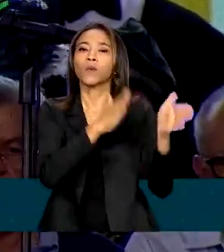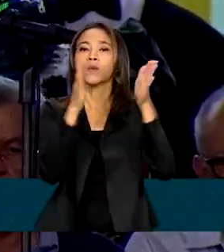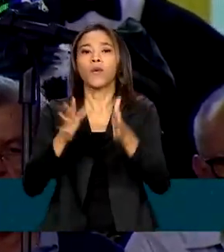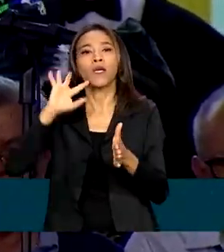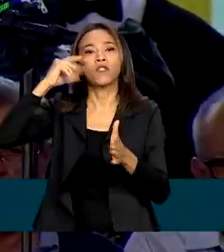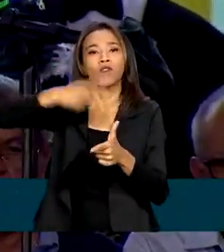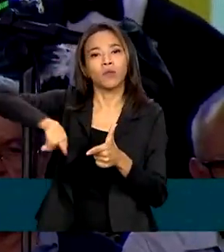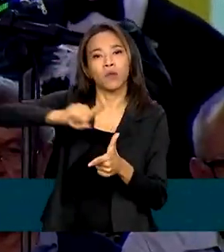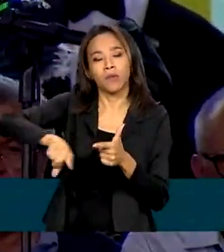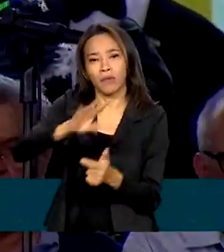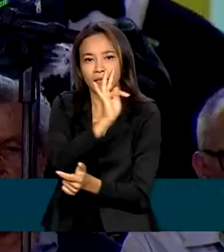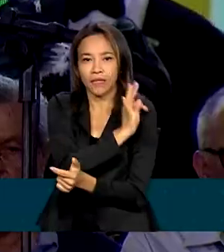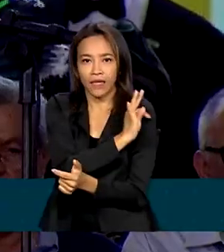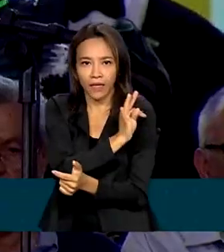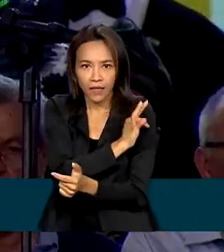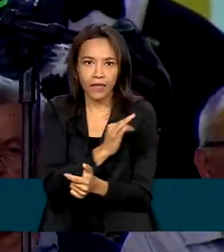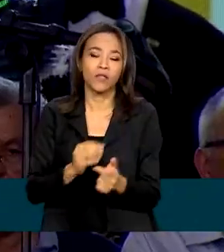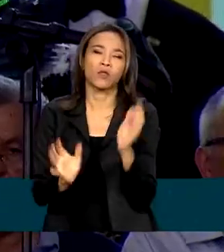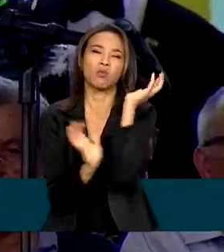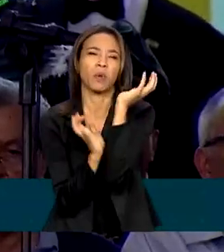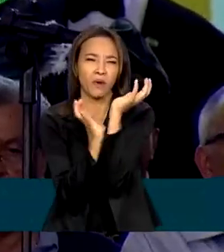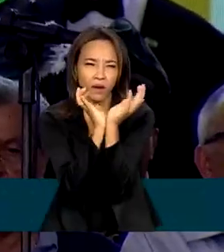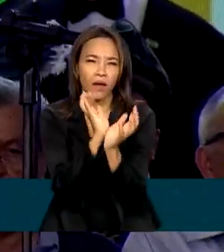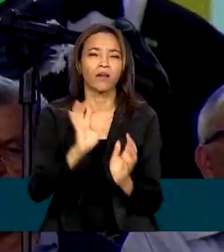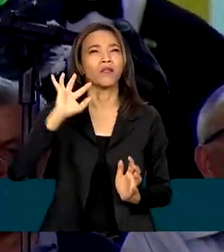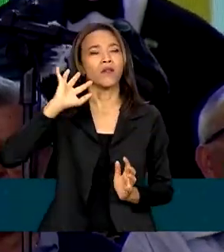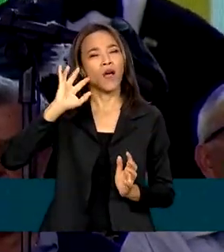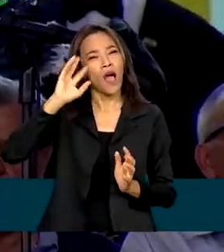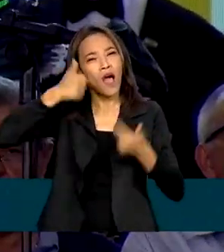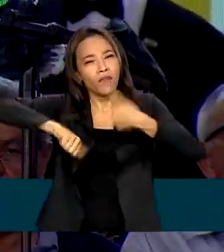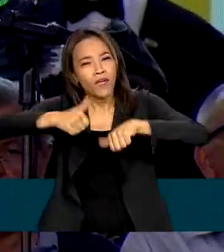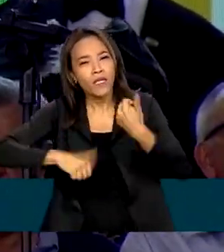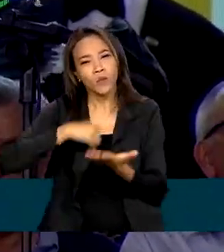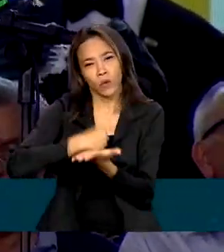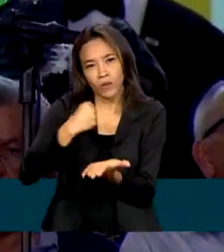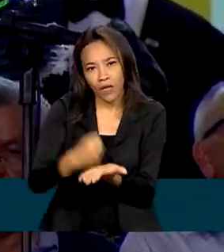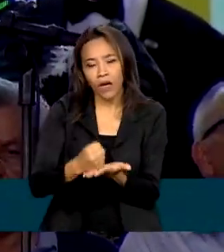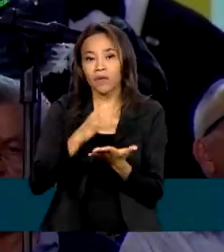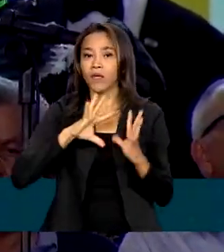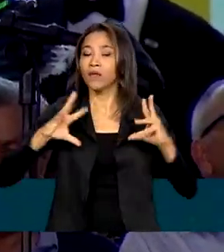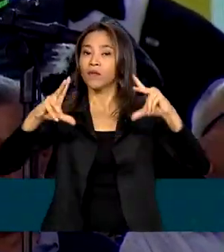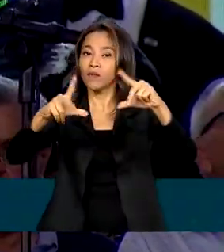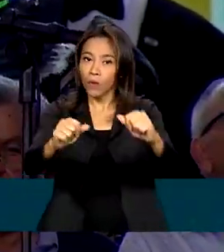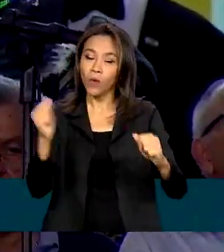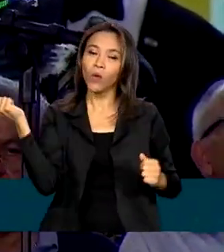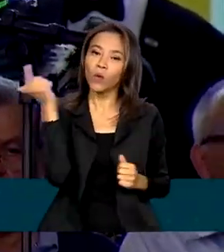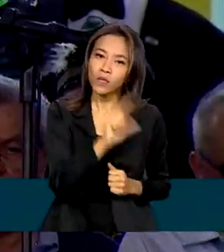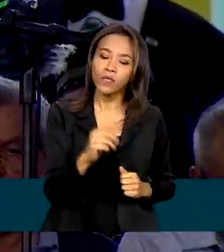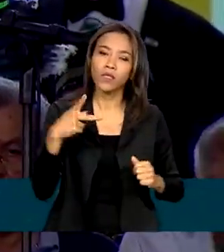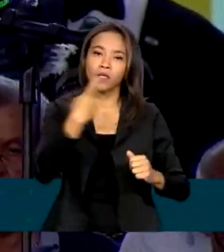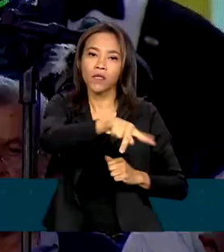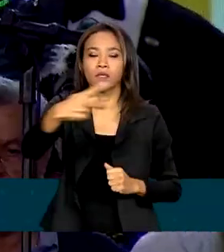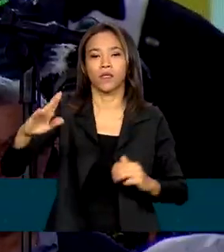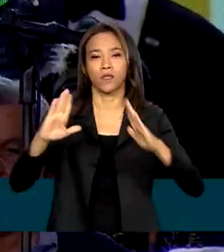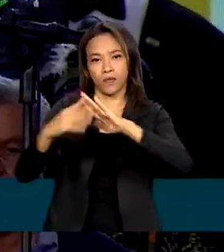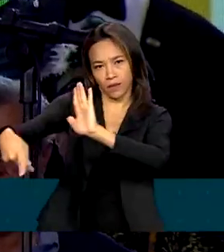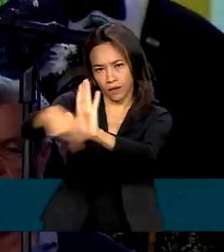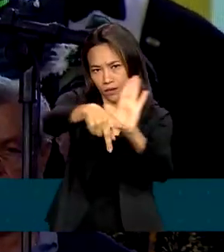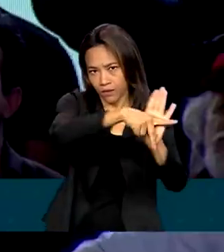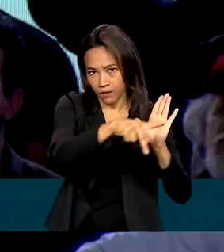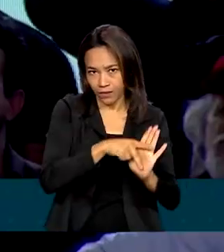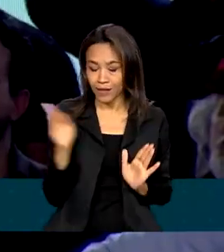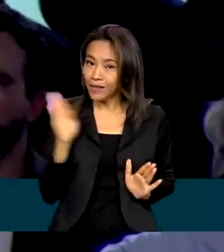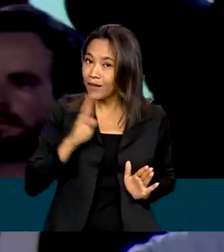burocráticos, revisando contratos, tudo para o povo seja atendido da melhor maneira e o mais rapidamente